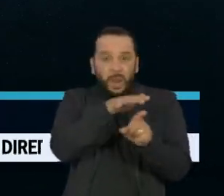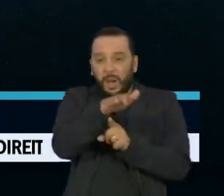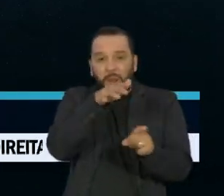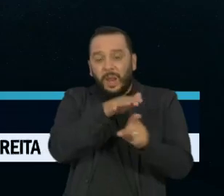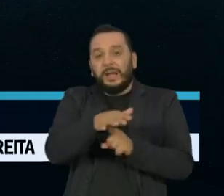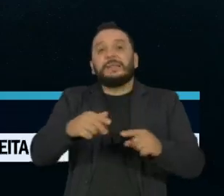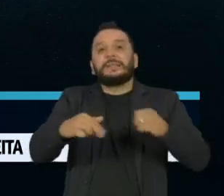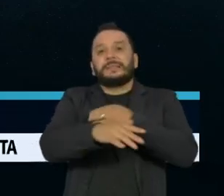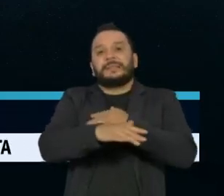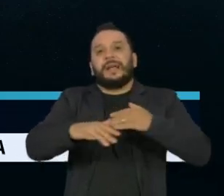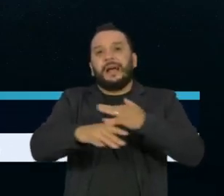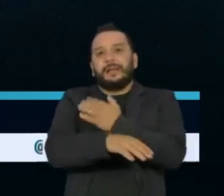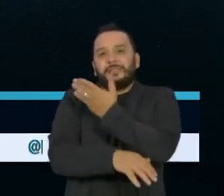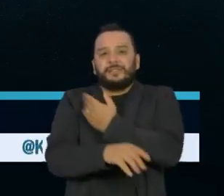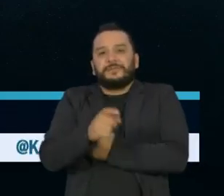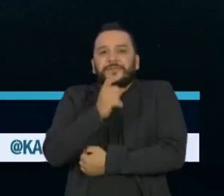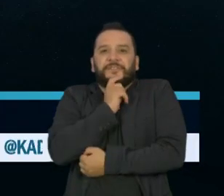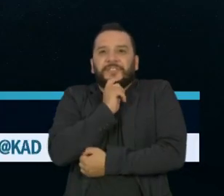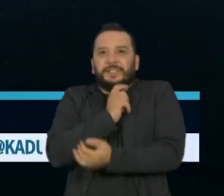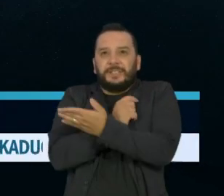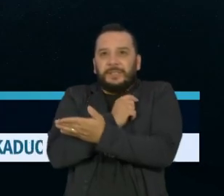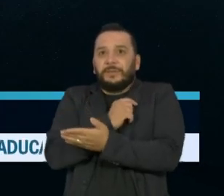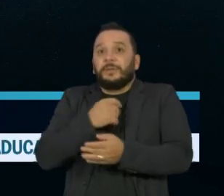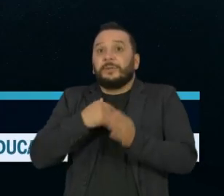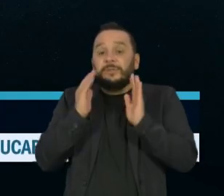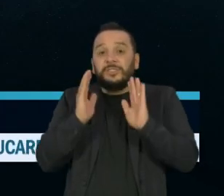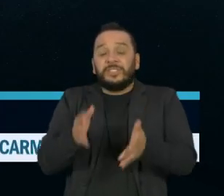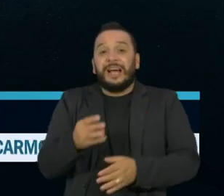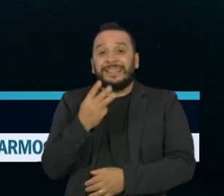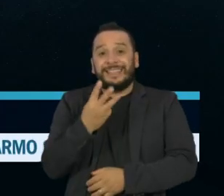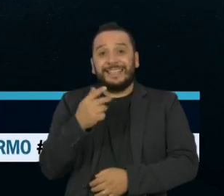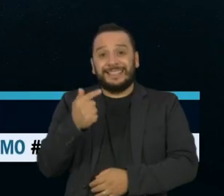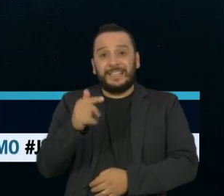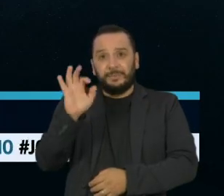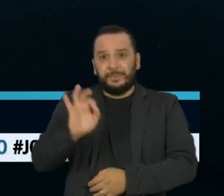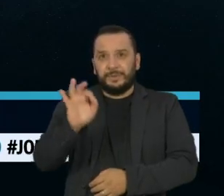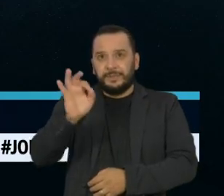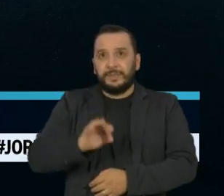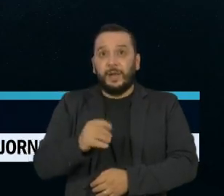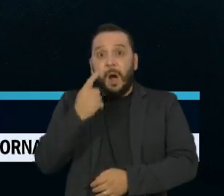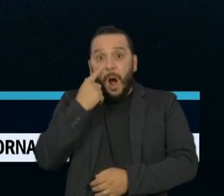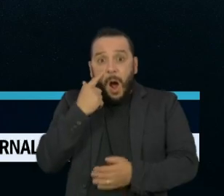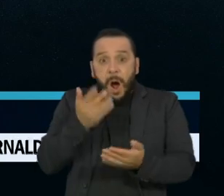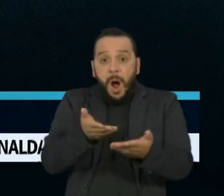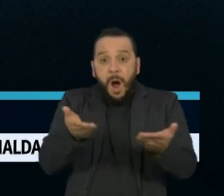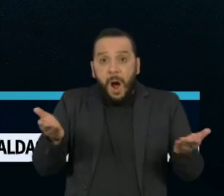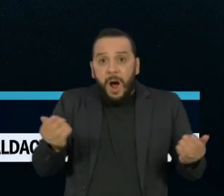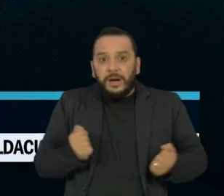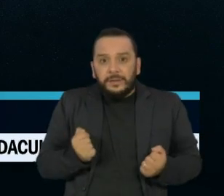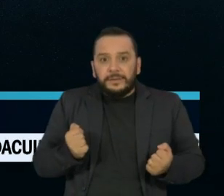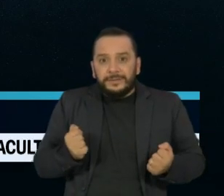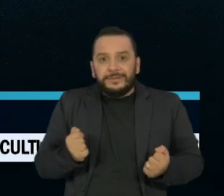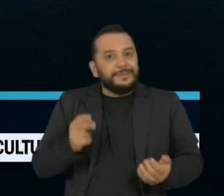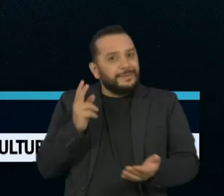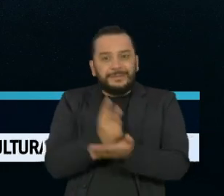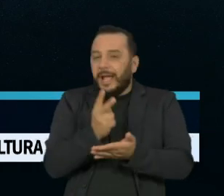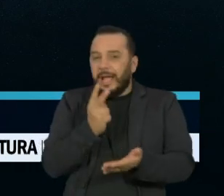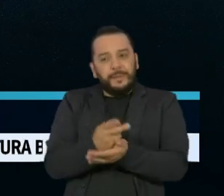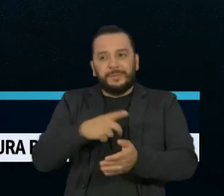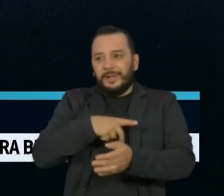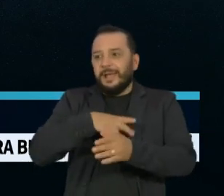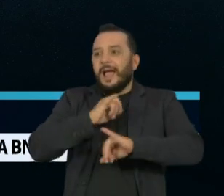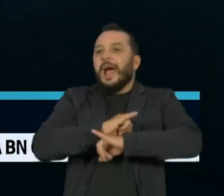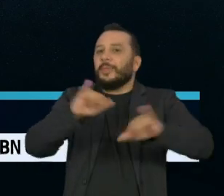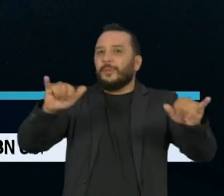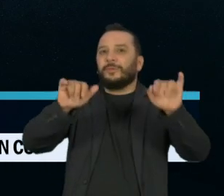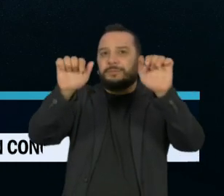estão no chamado radar de neve crescer 37%. Toda vez que tem um anúncio de neve, um anúncio